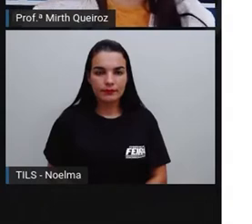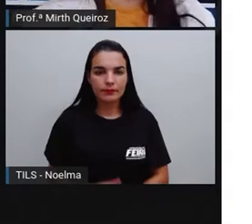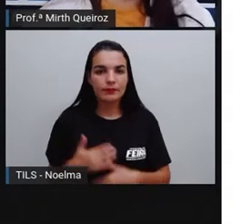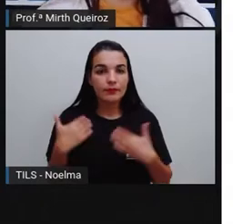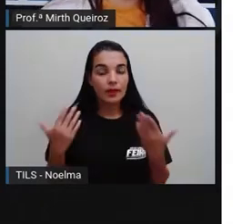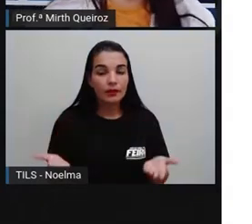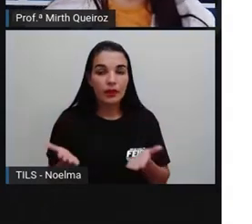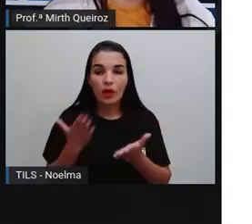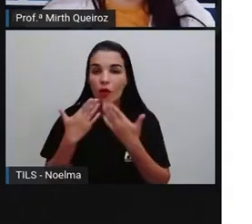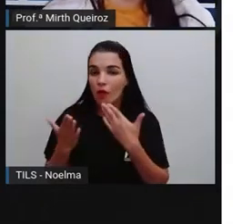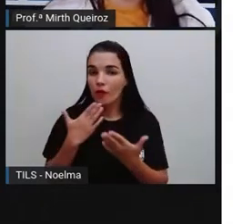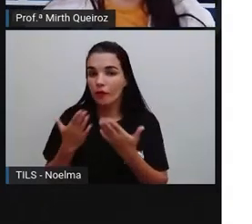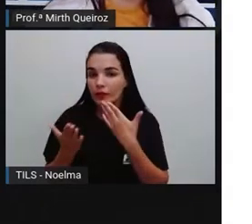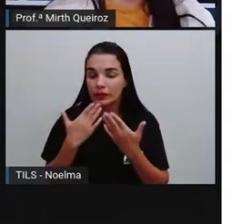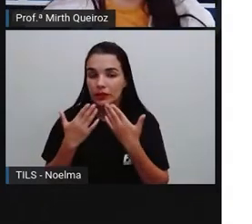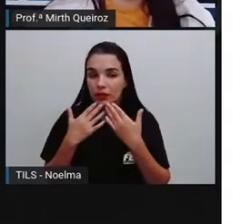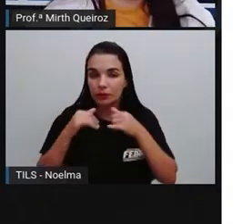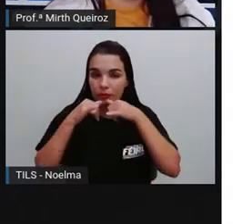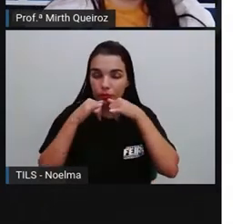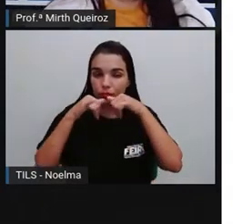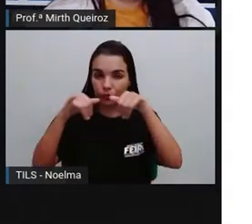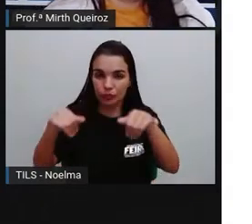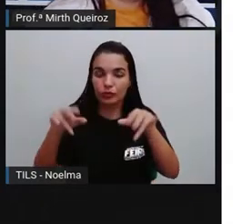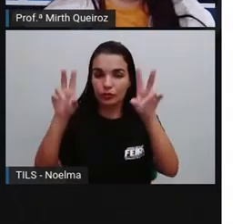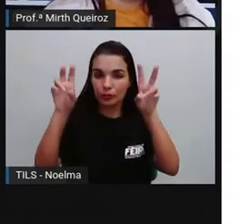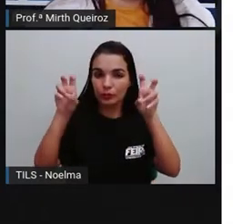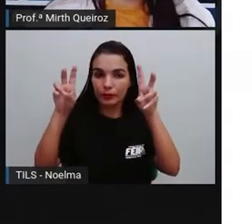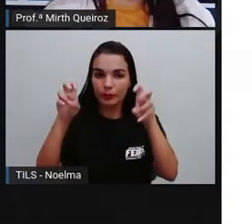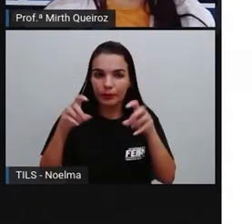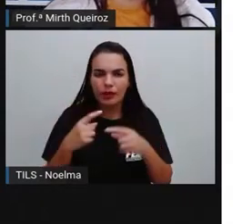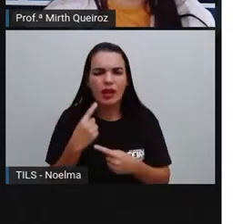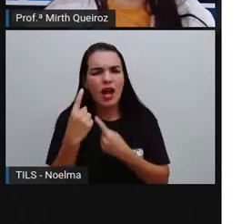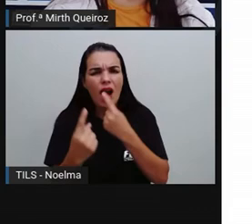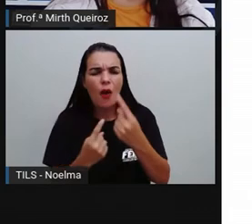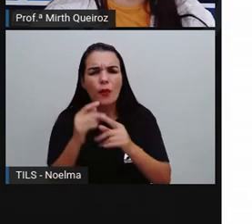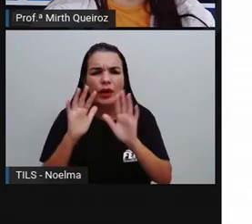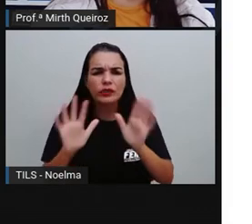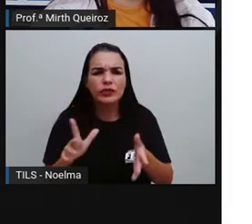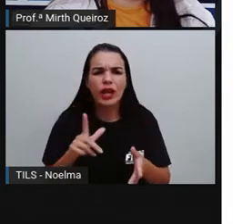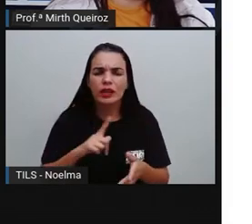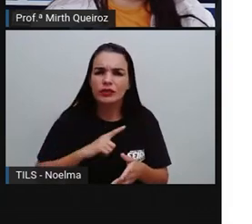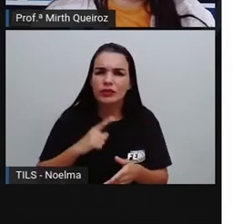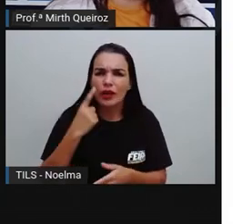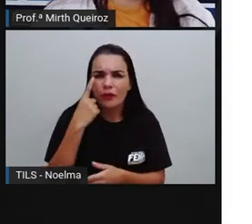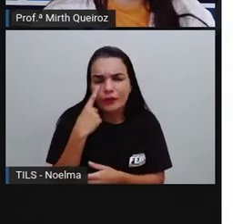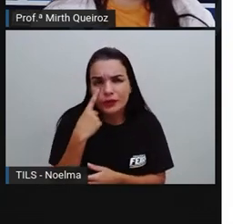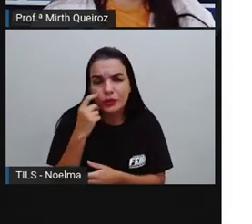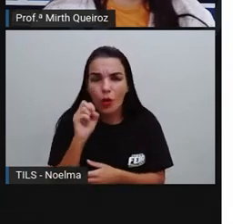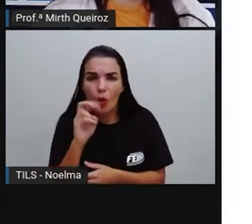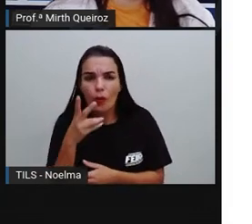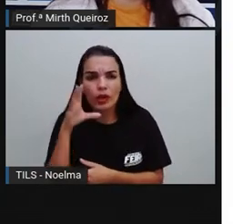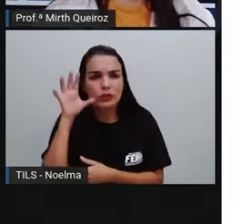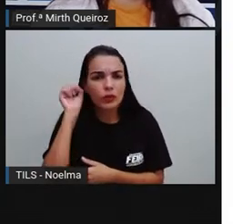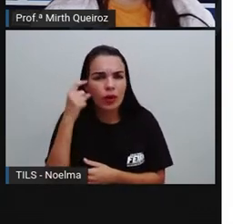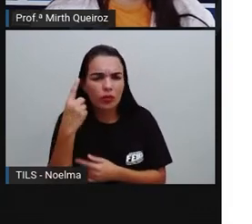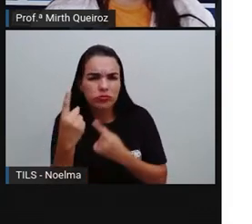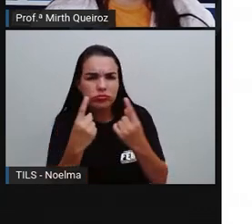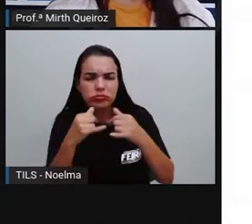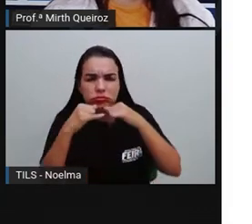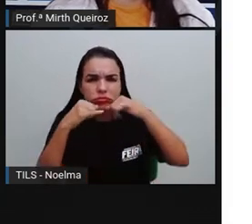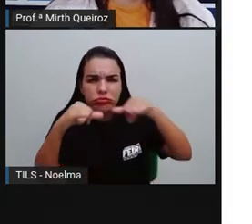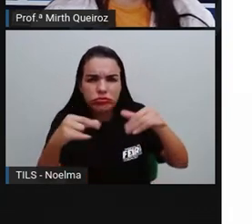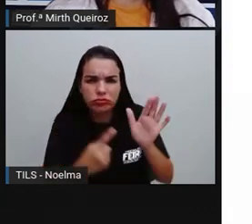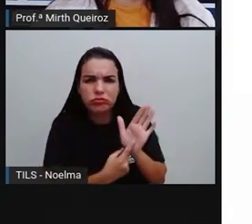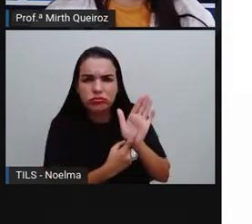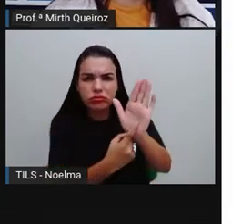E aí a gente continua a conversar sobre notícias. Alguém já tinha escutado ou visto uma das notícias que a gente